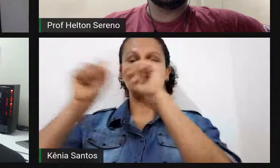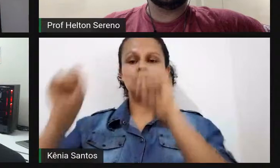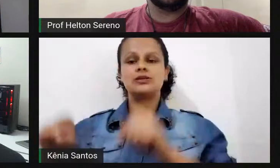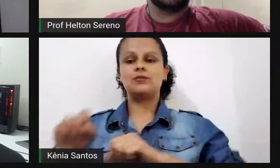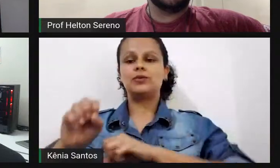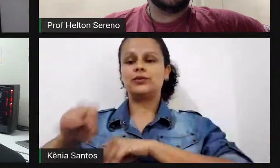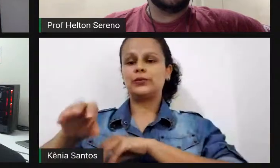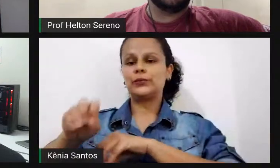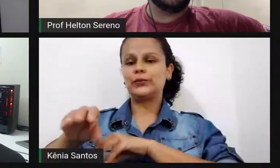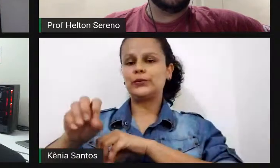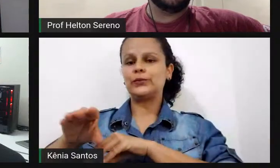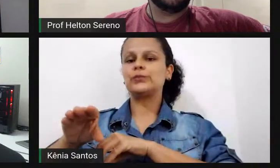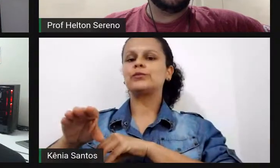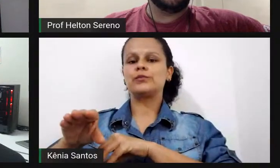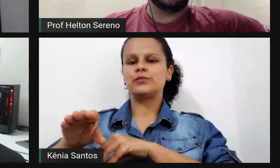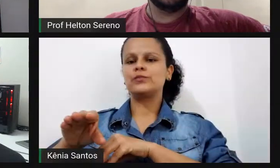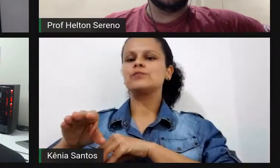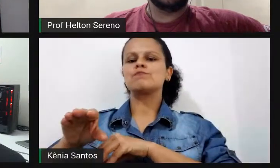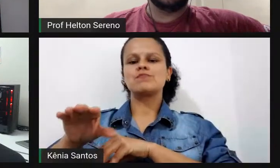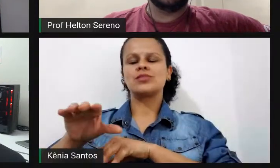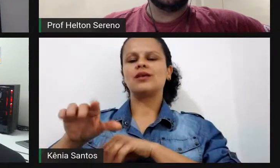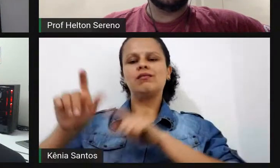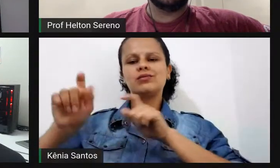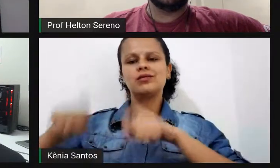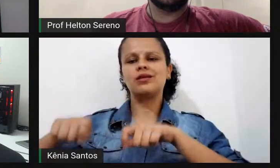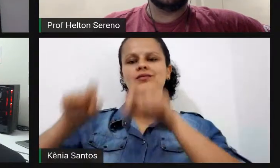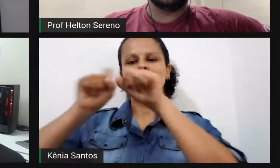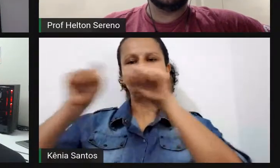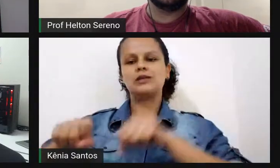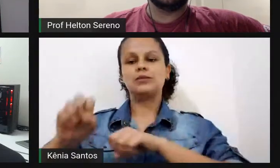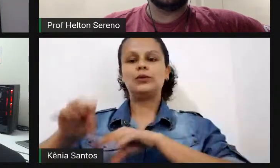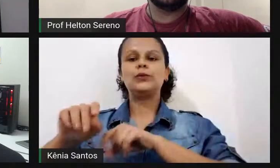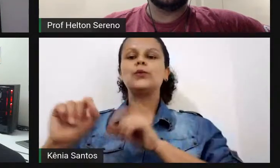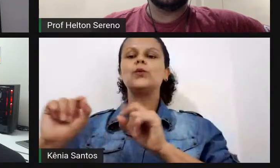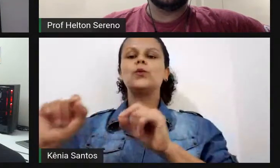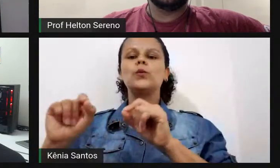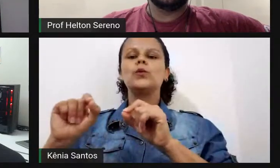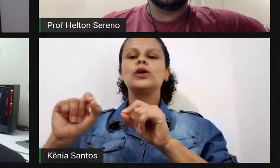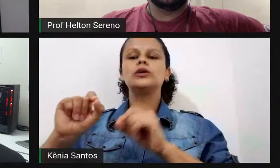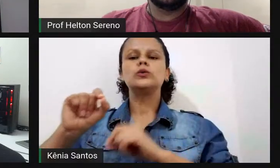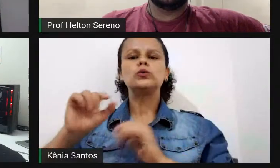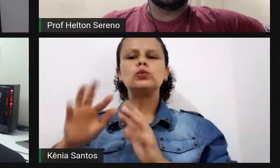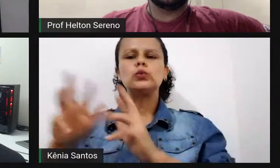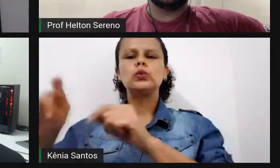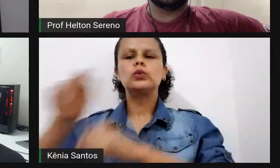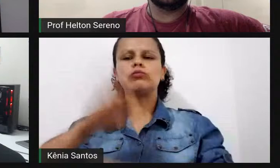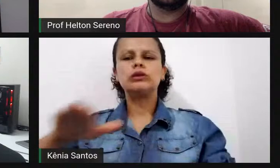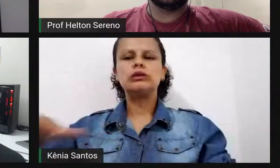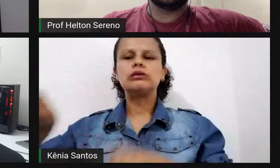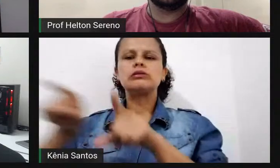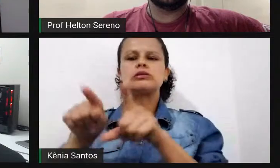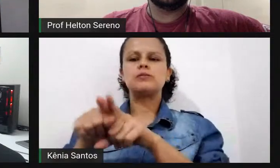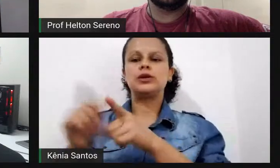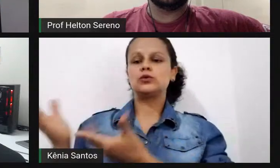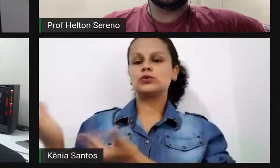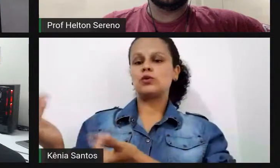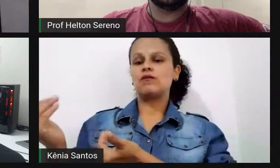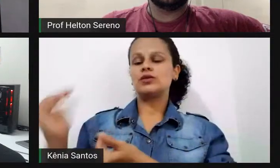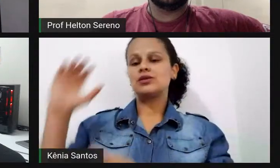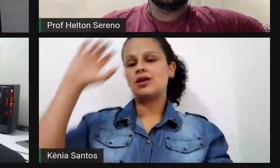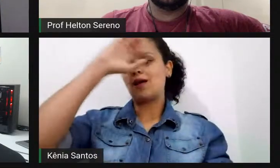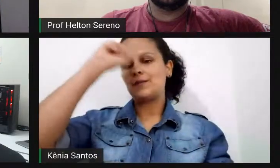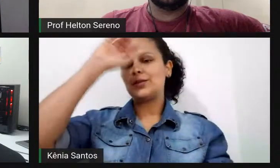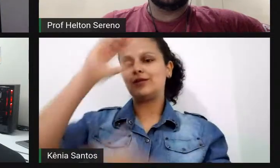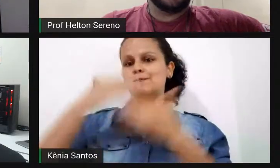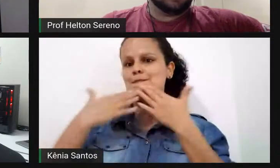pode levar a um sistema educacional no qual todas as crianças e os jovens aprendem melhor do que